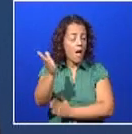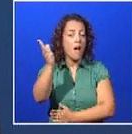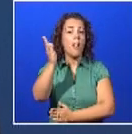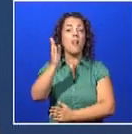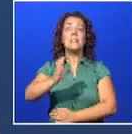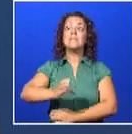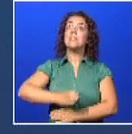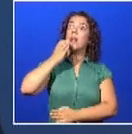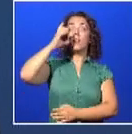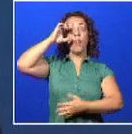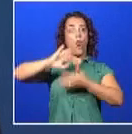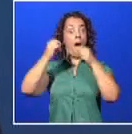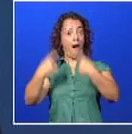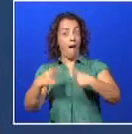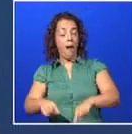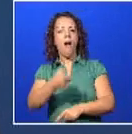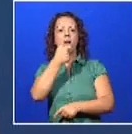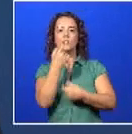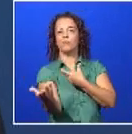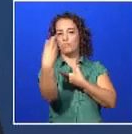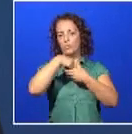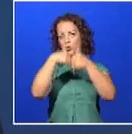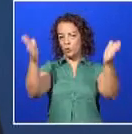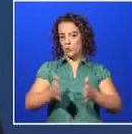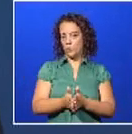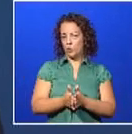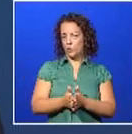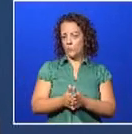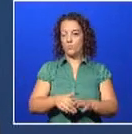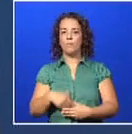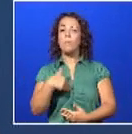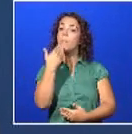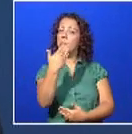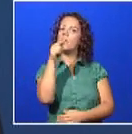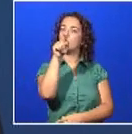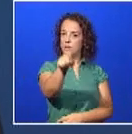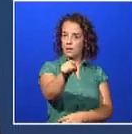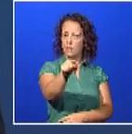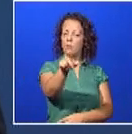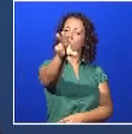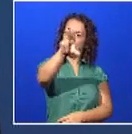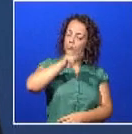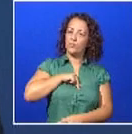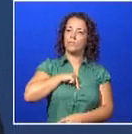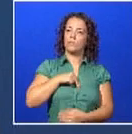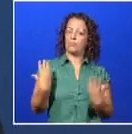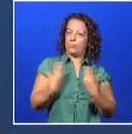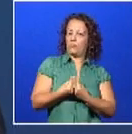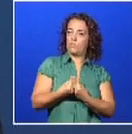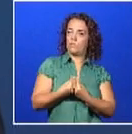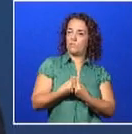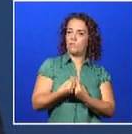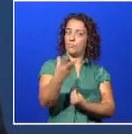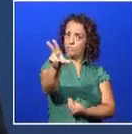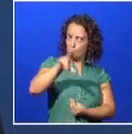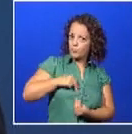só faz sentido, se incluir tudo. Peço assim que se juntem a nós.